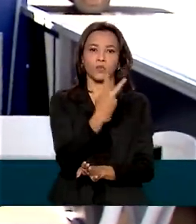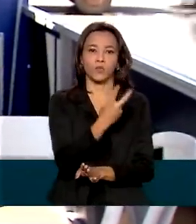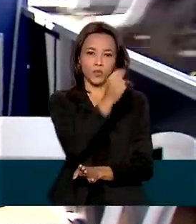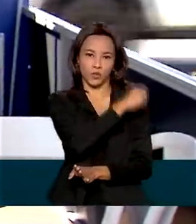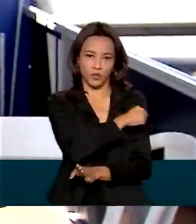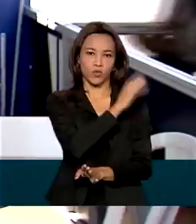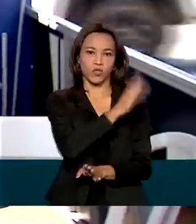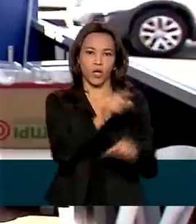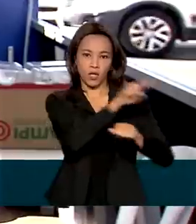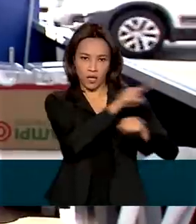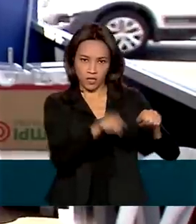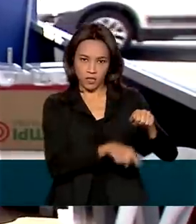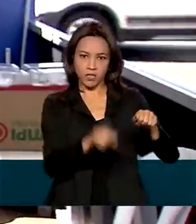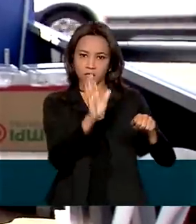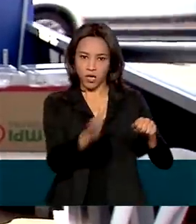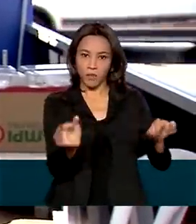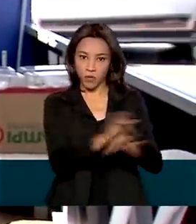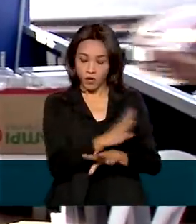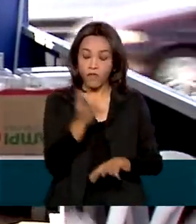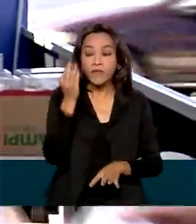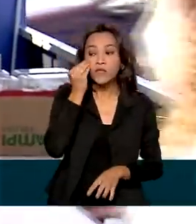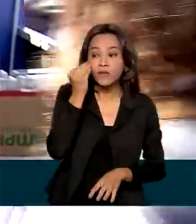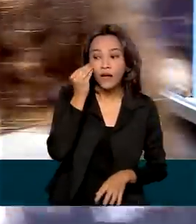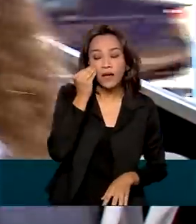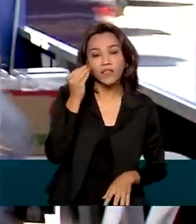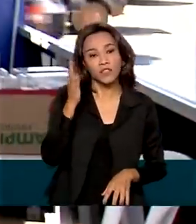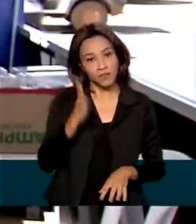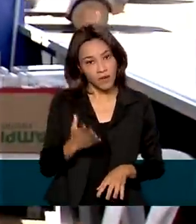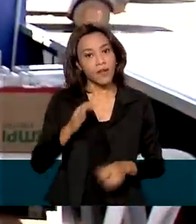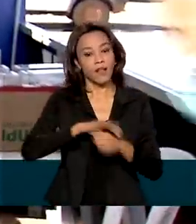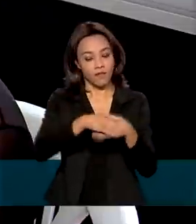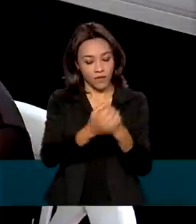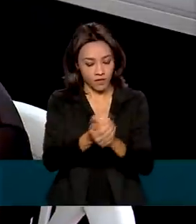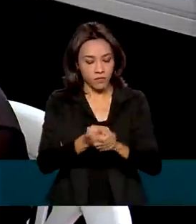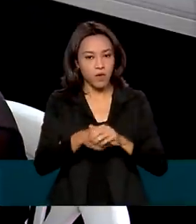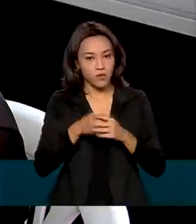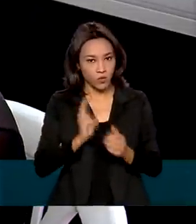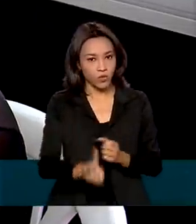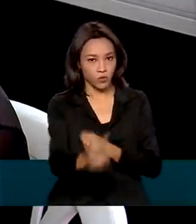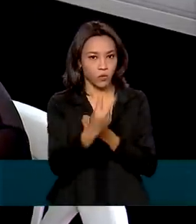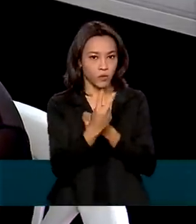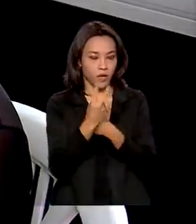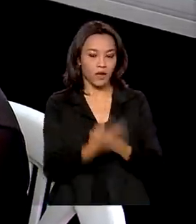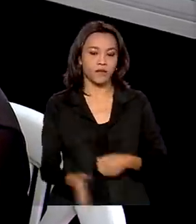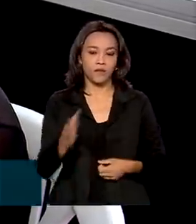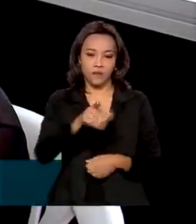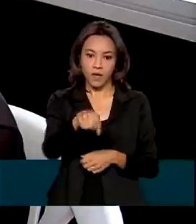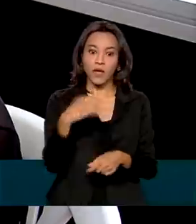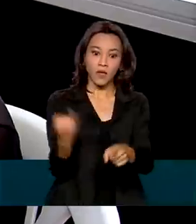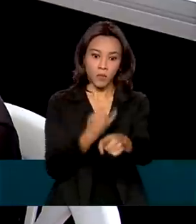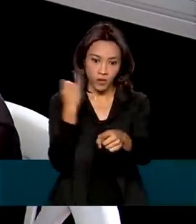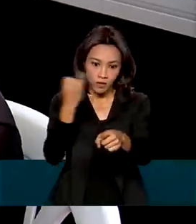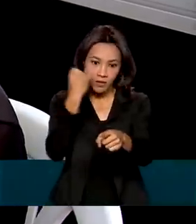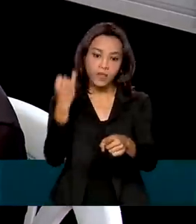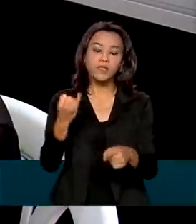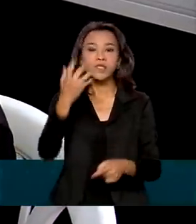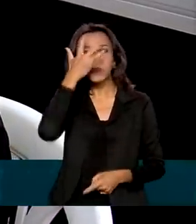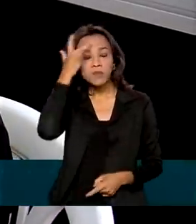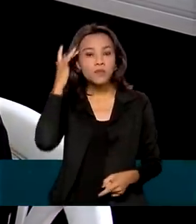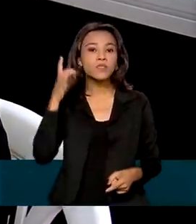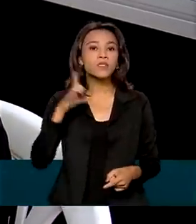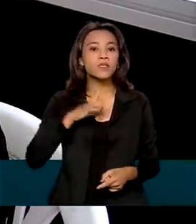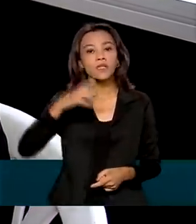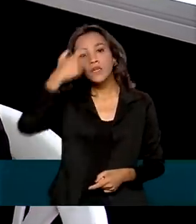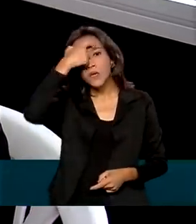eu digo, vou fazer o teste. Continuava com cuidado, mas que lavando as mãos... Importante todo mundo testar, Já tem o consentimento de